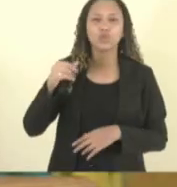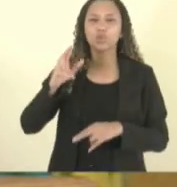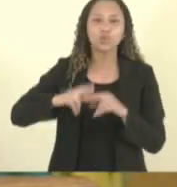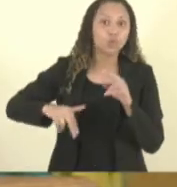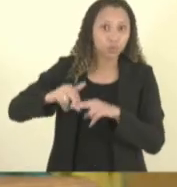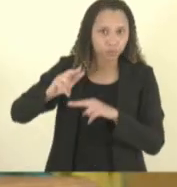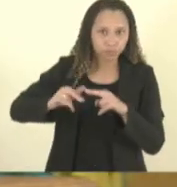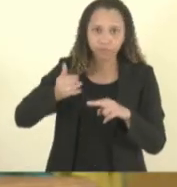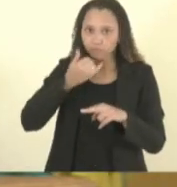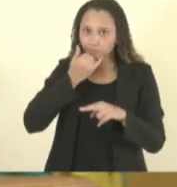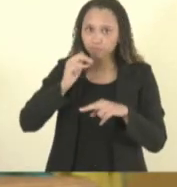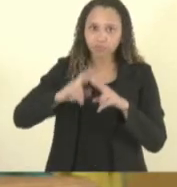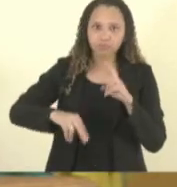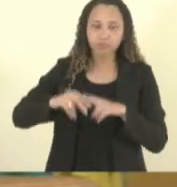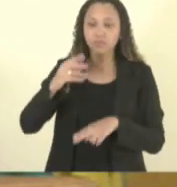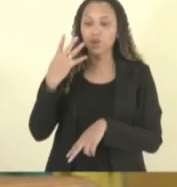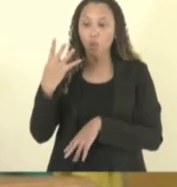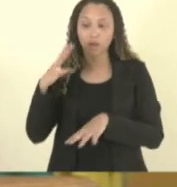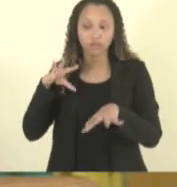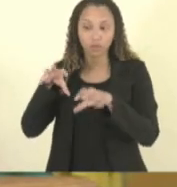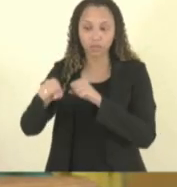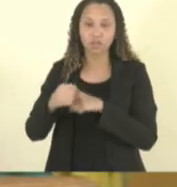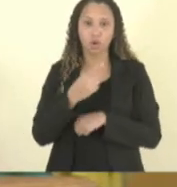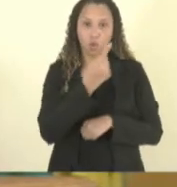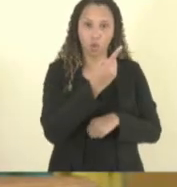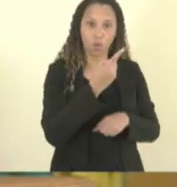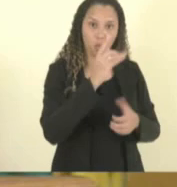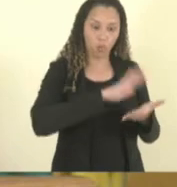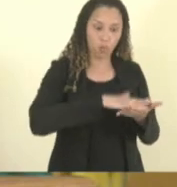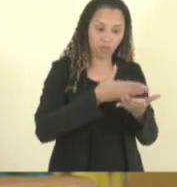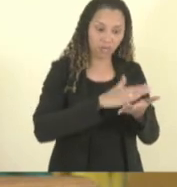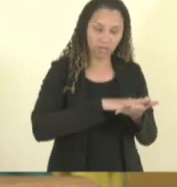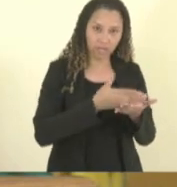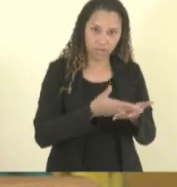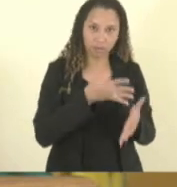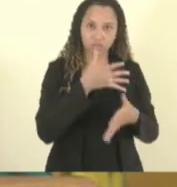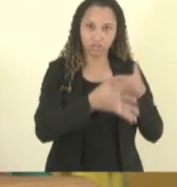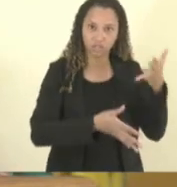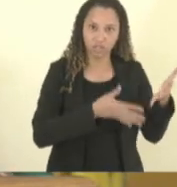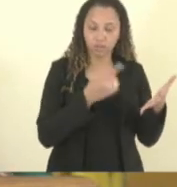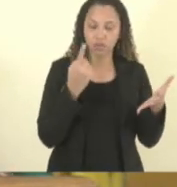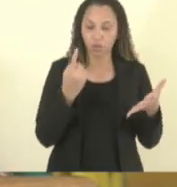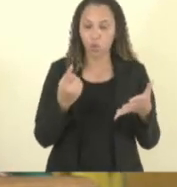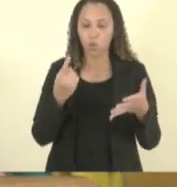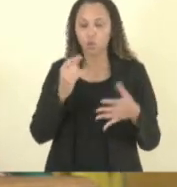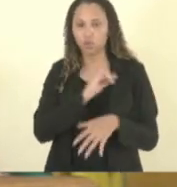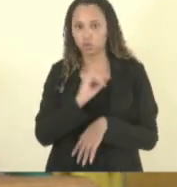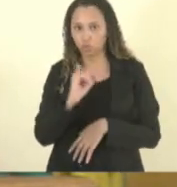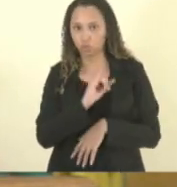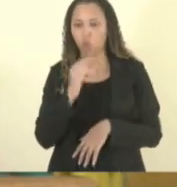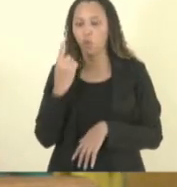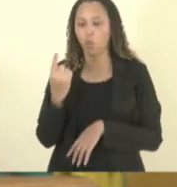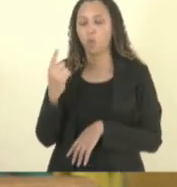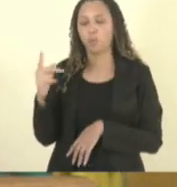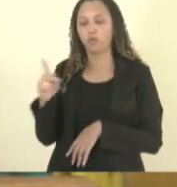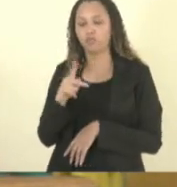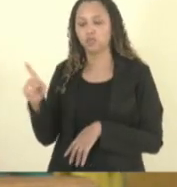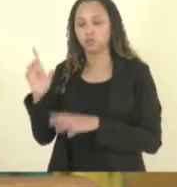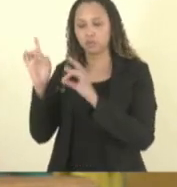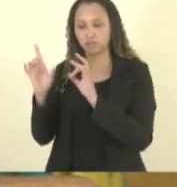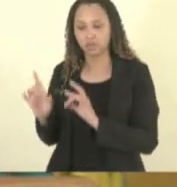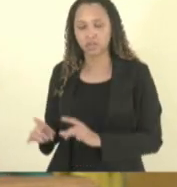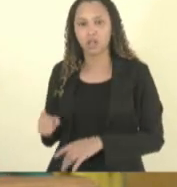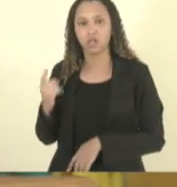formações uma de intérprete de libras e de instrutor uma de professor especializado